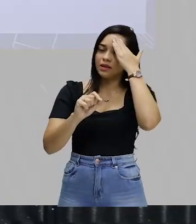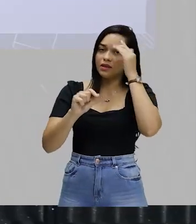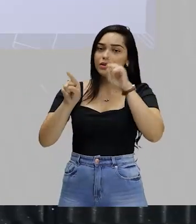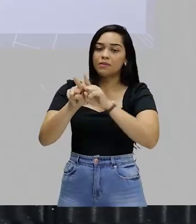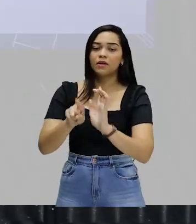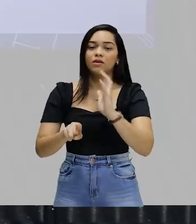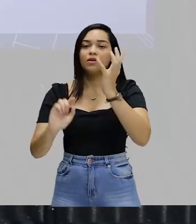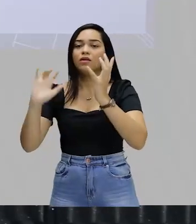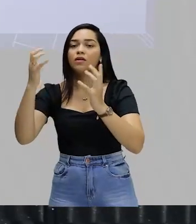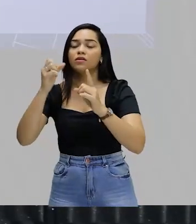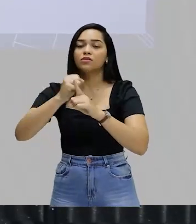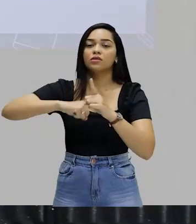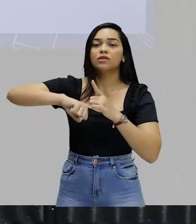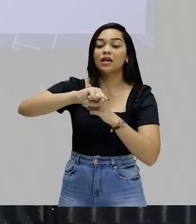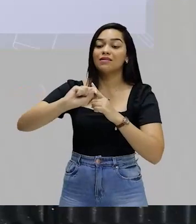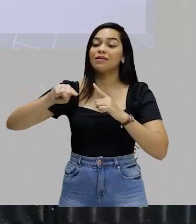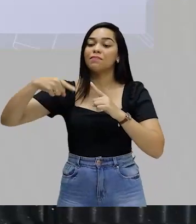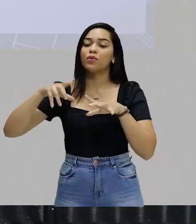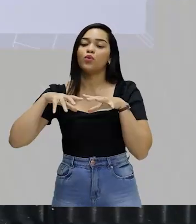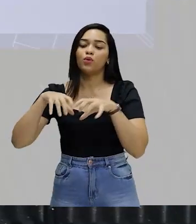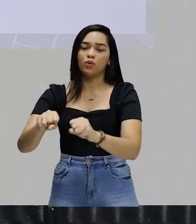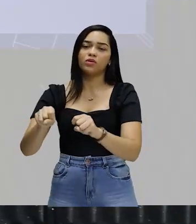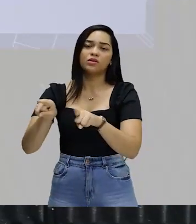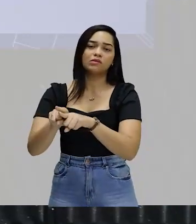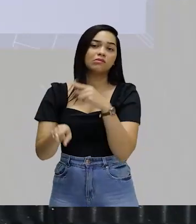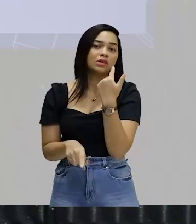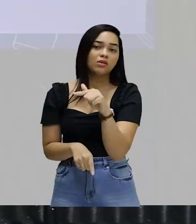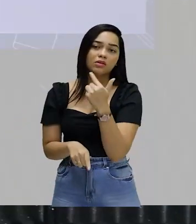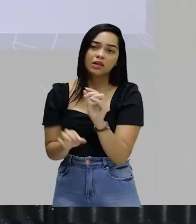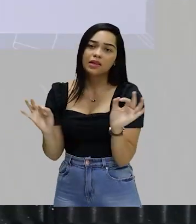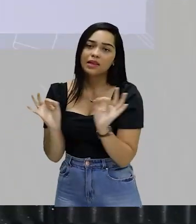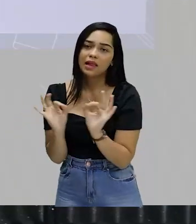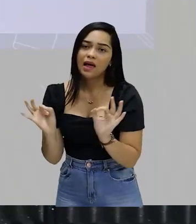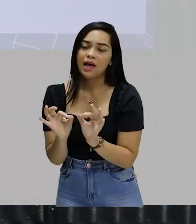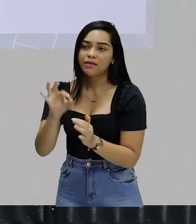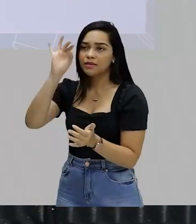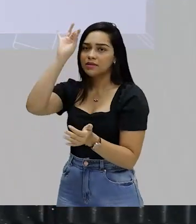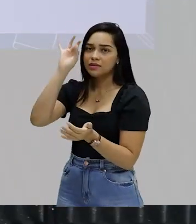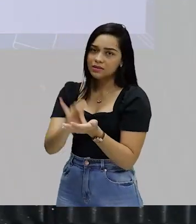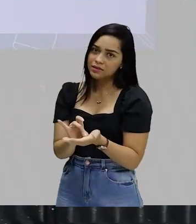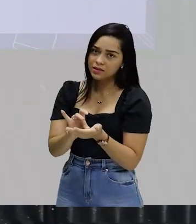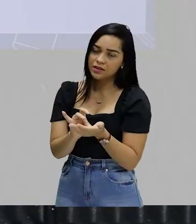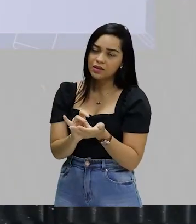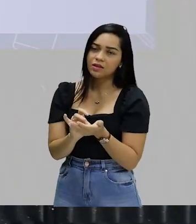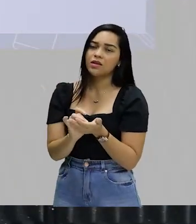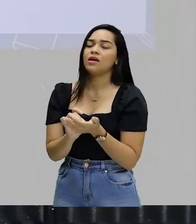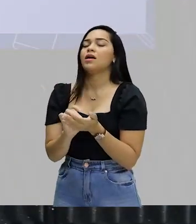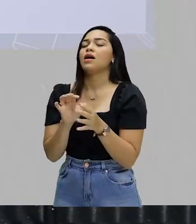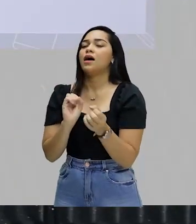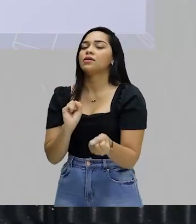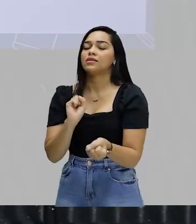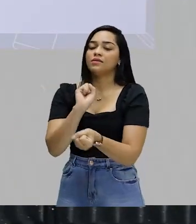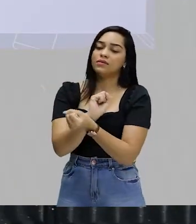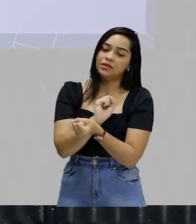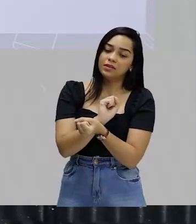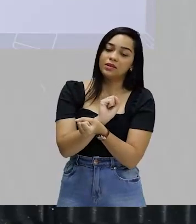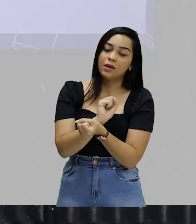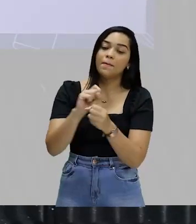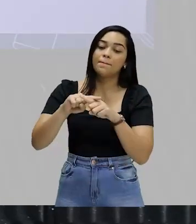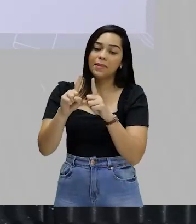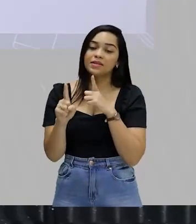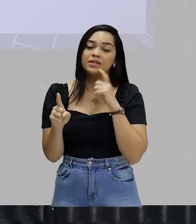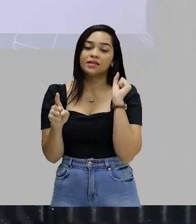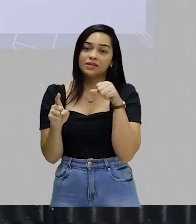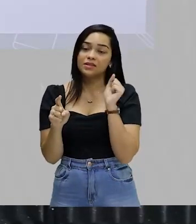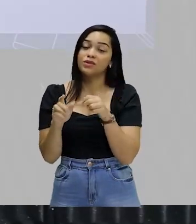nas sociedades pós-coloniais, onde não há mais de maneira oficializada a escravidão, mas ainda